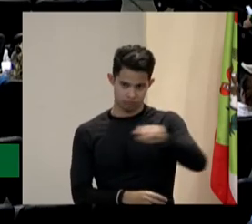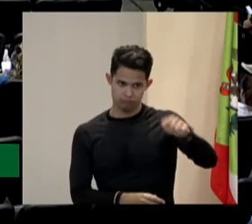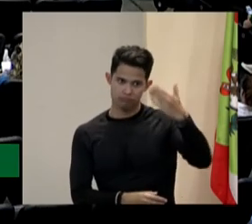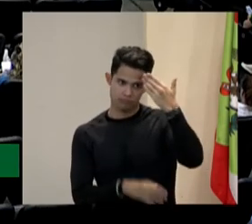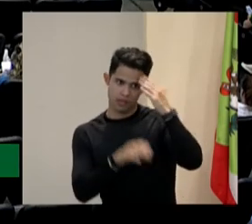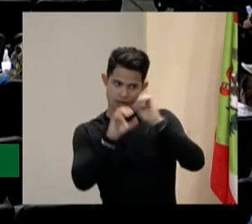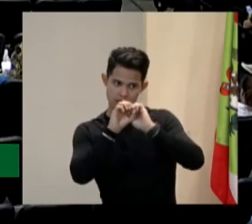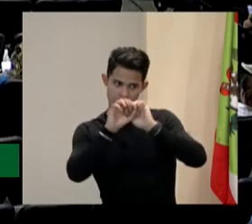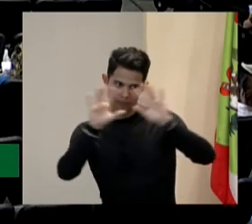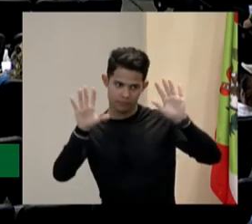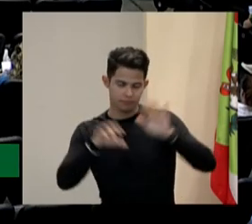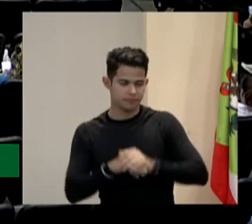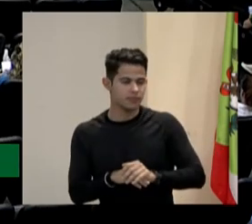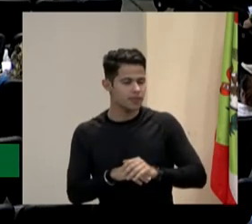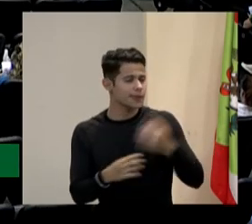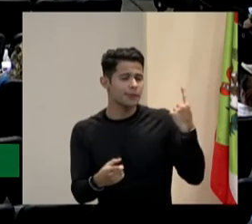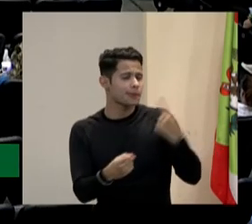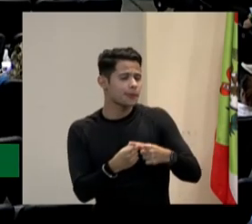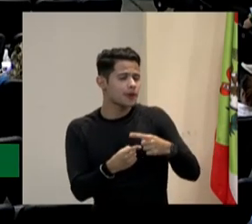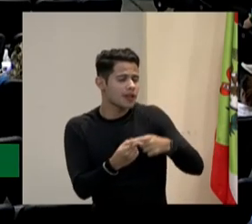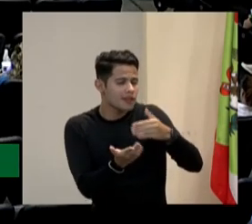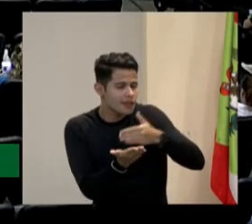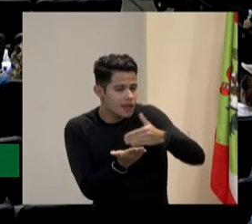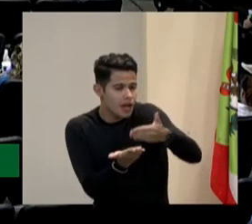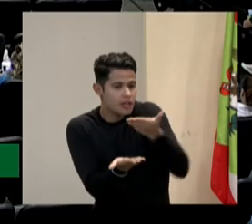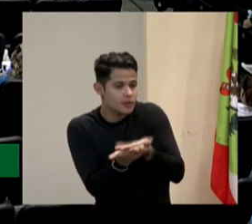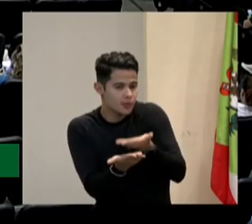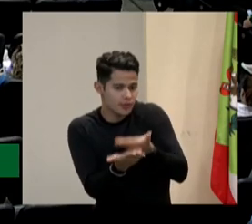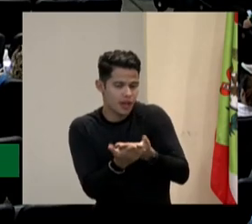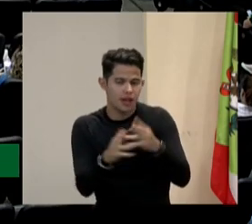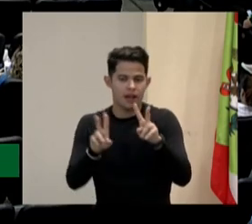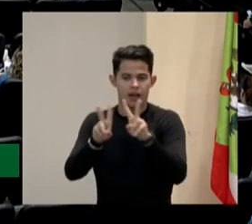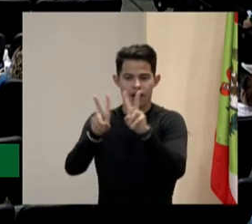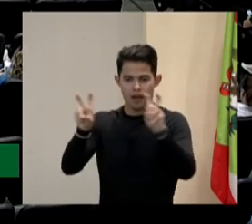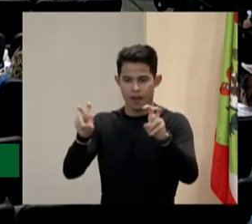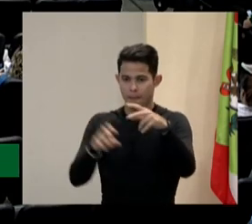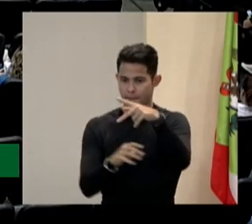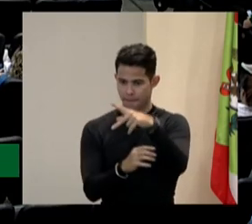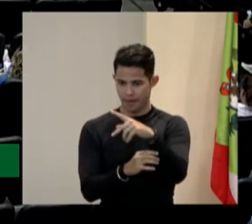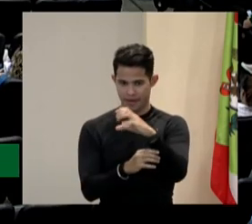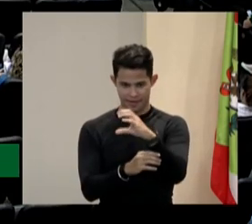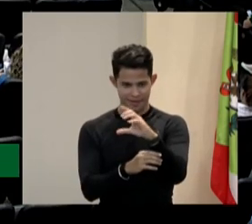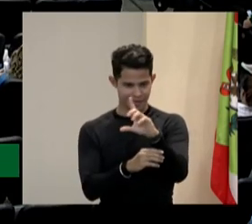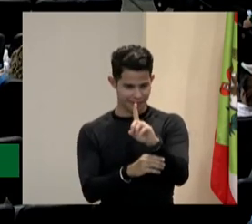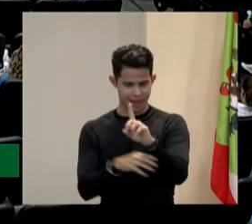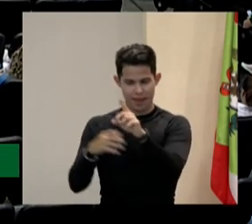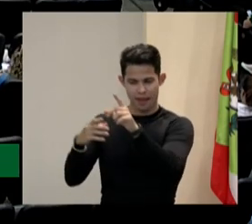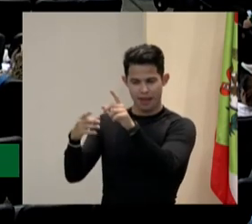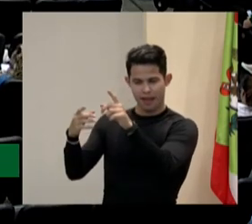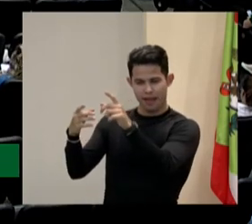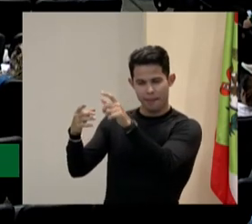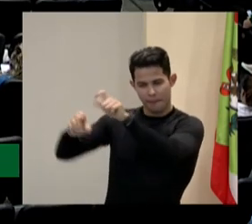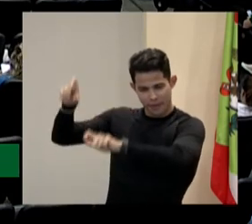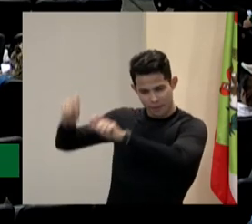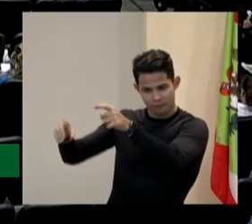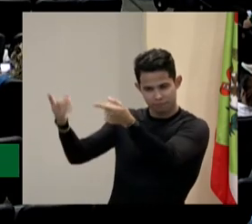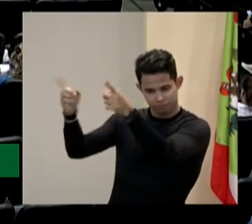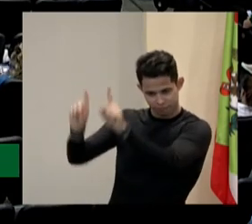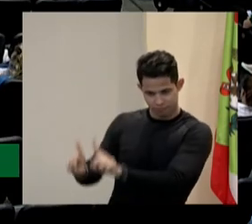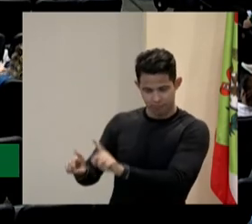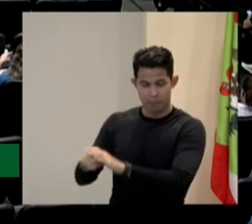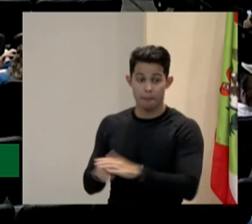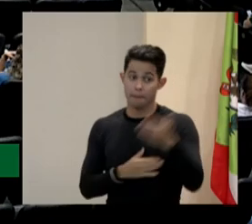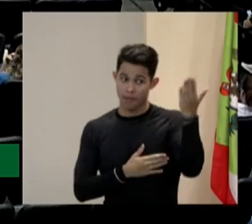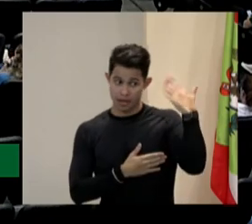E por que eu comecei a estudar a questão do PCD? Eu estava na minha empresa, e lá é uma